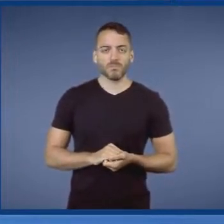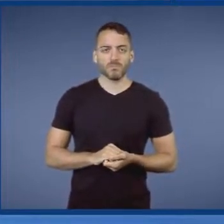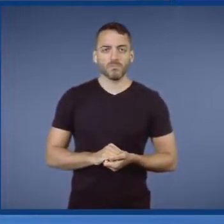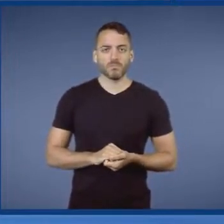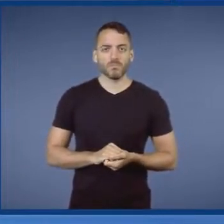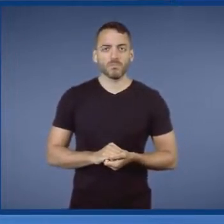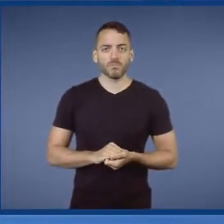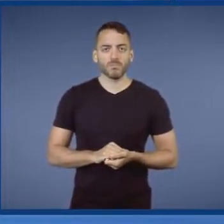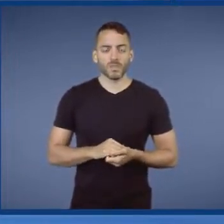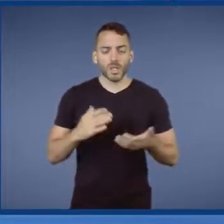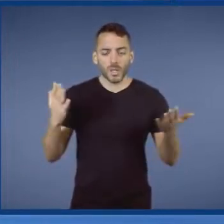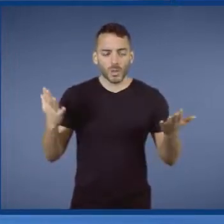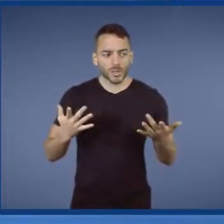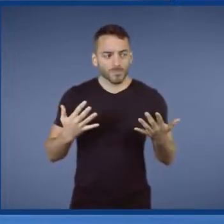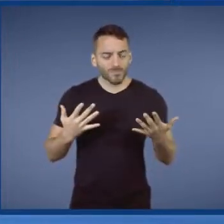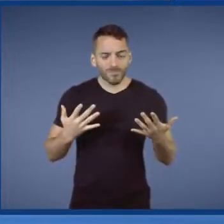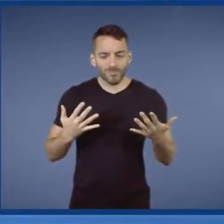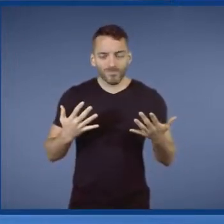Hoje não.